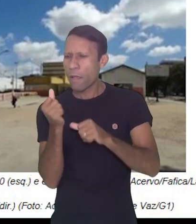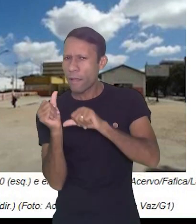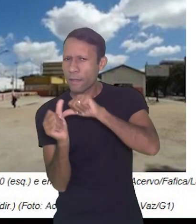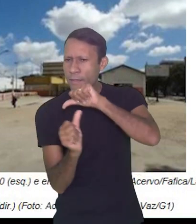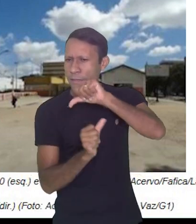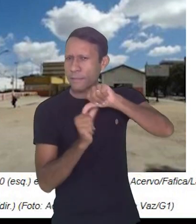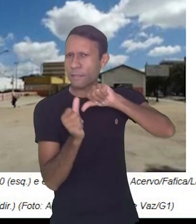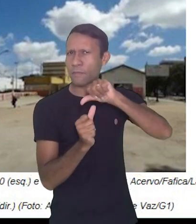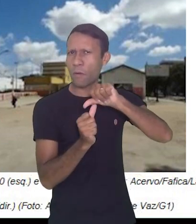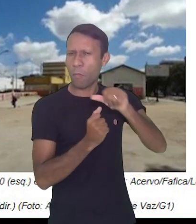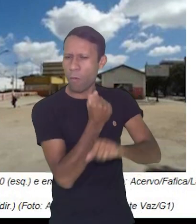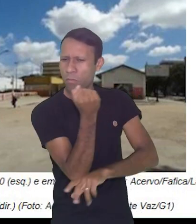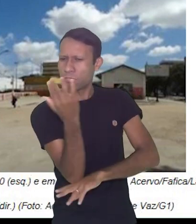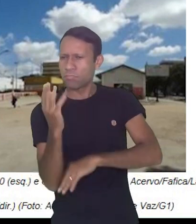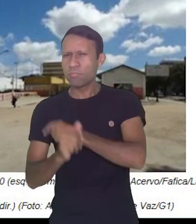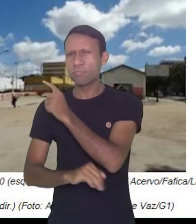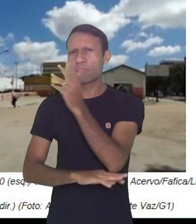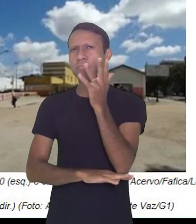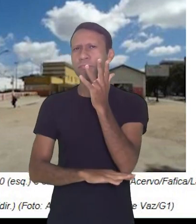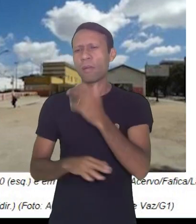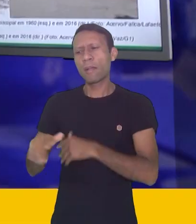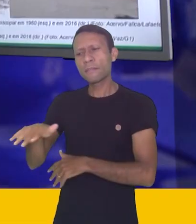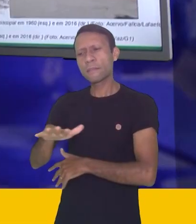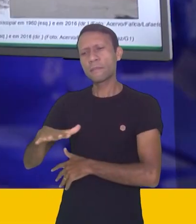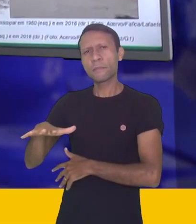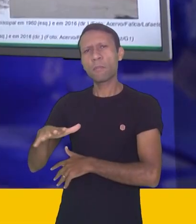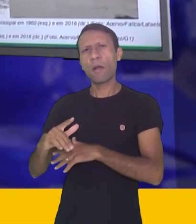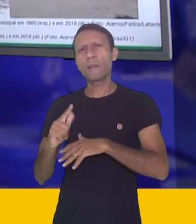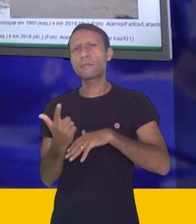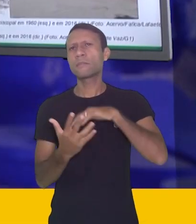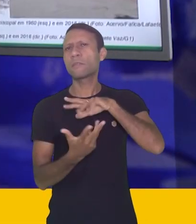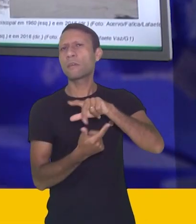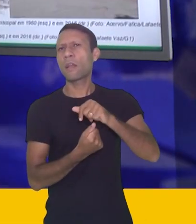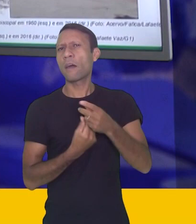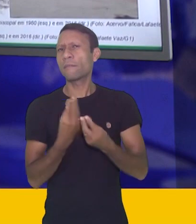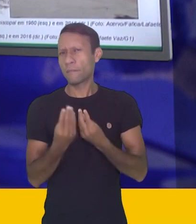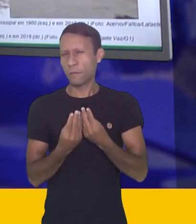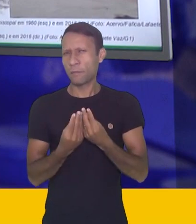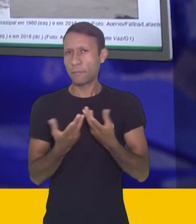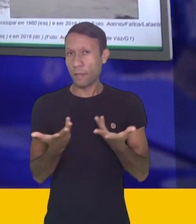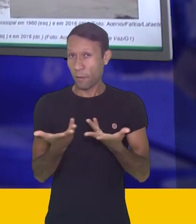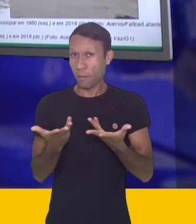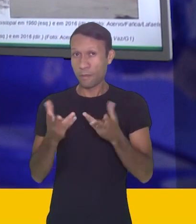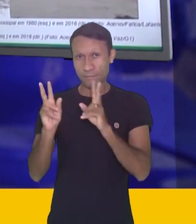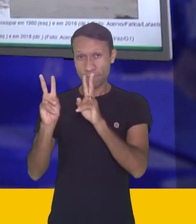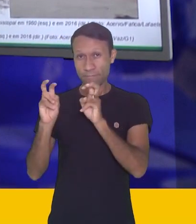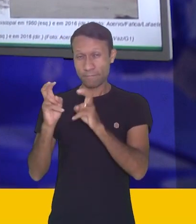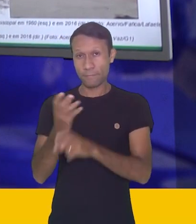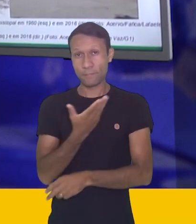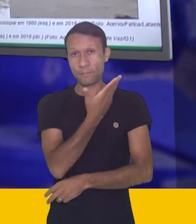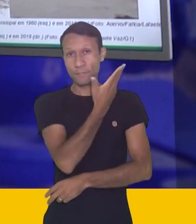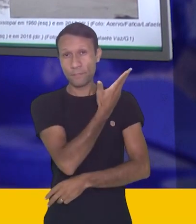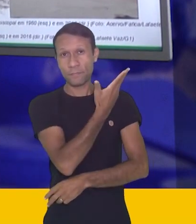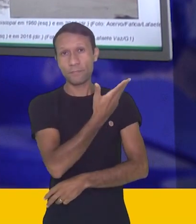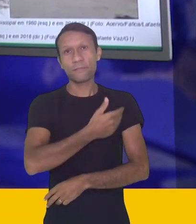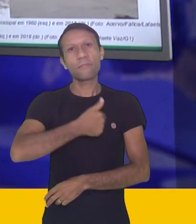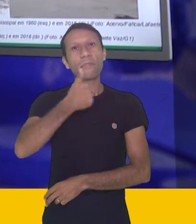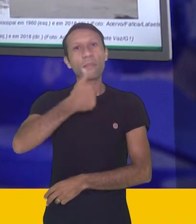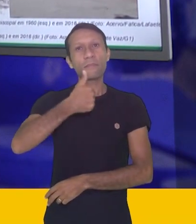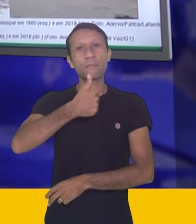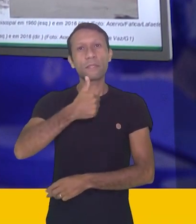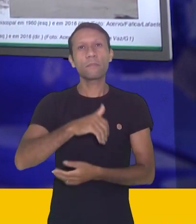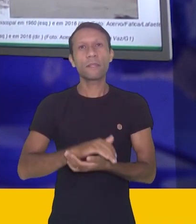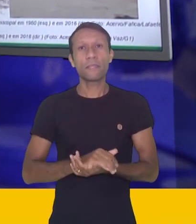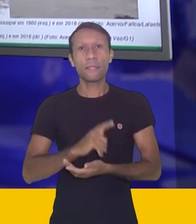por que ele transforma esses espaços geográficos? É essa a nossa discussão de hoje, tá? Primeiro, notem, mais uma